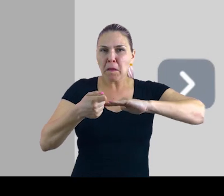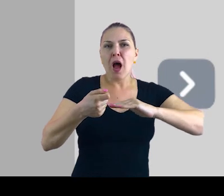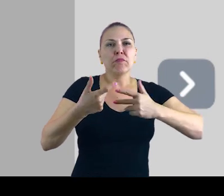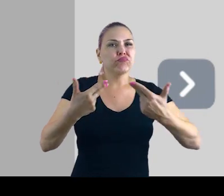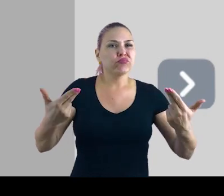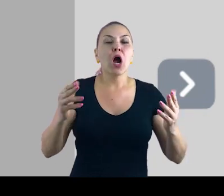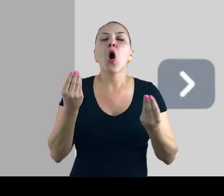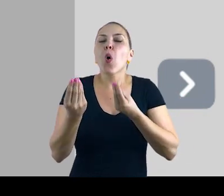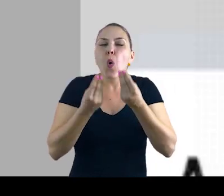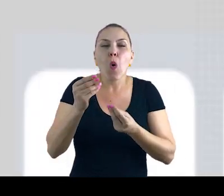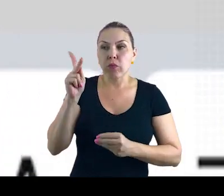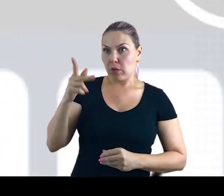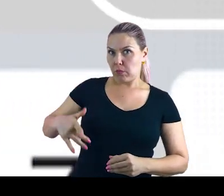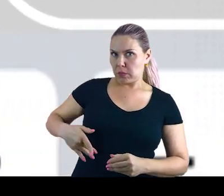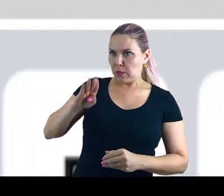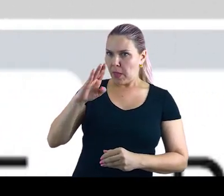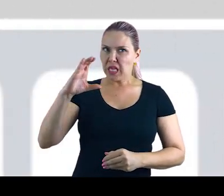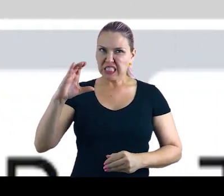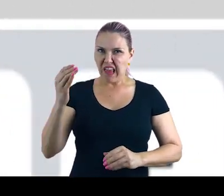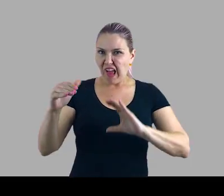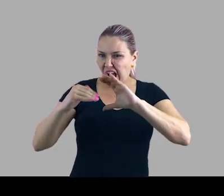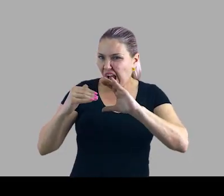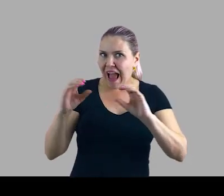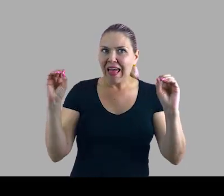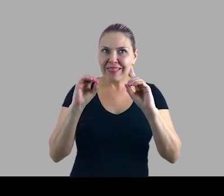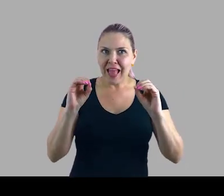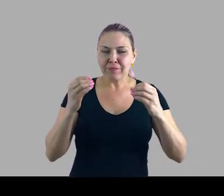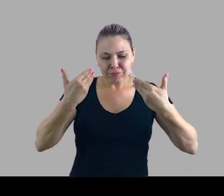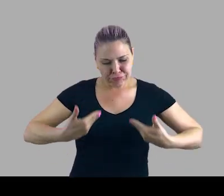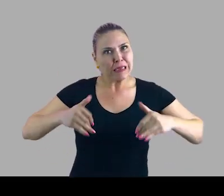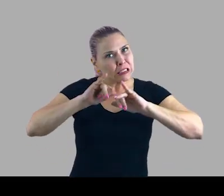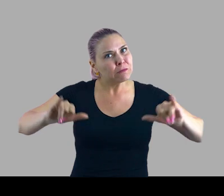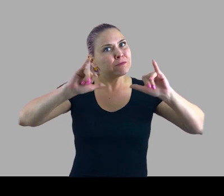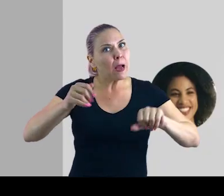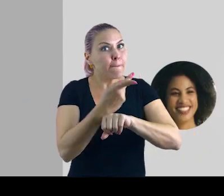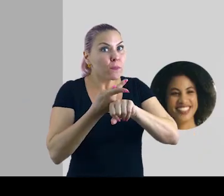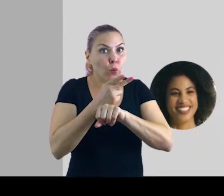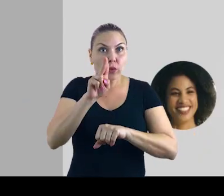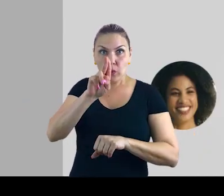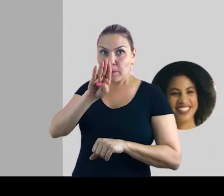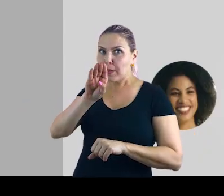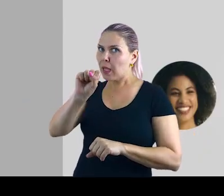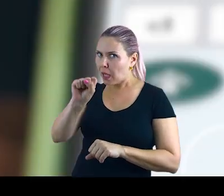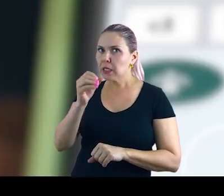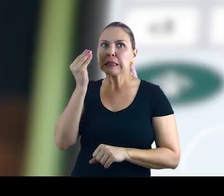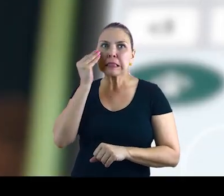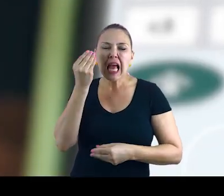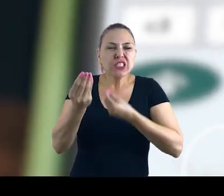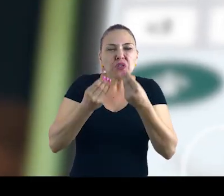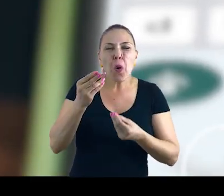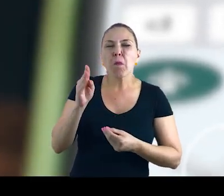unha e agulhas. As hepatites B e C não mandam mensagem, por isso, aqui está a nossa. Procure a unidade de saúde,